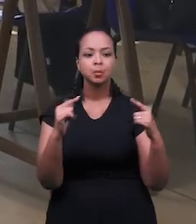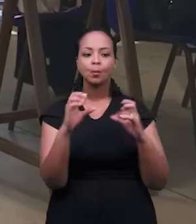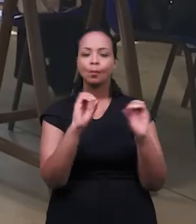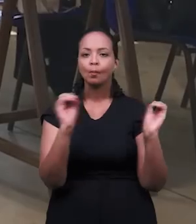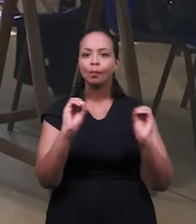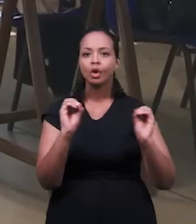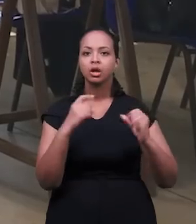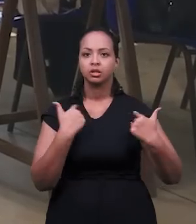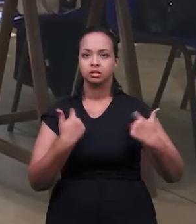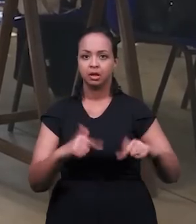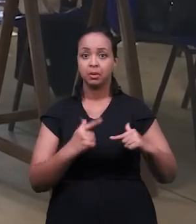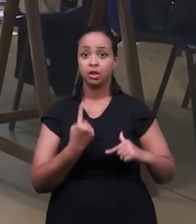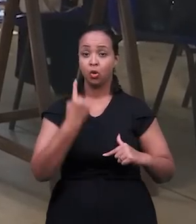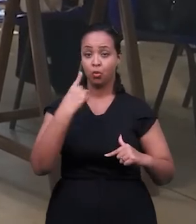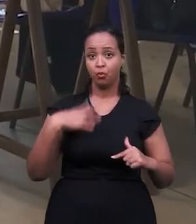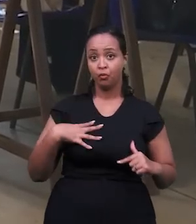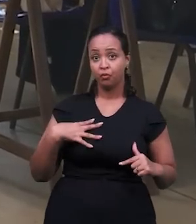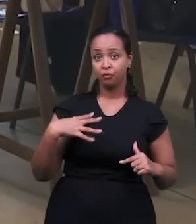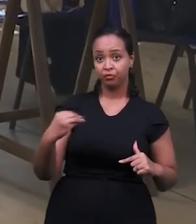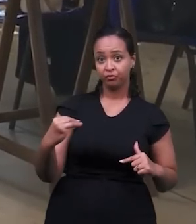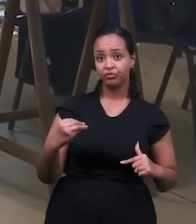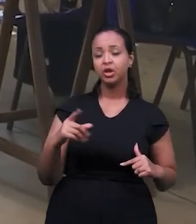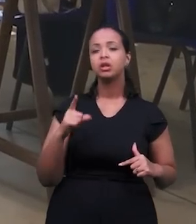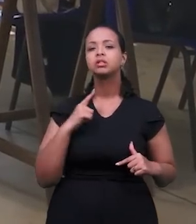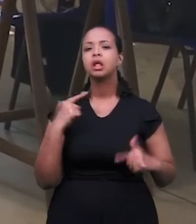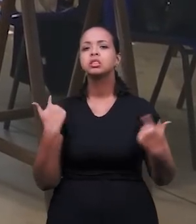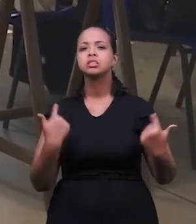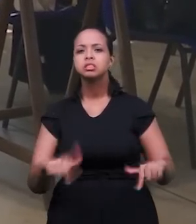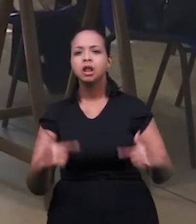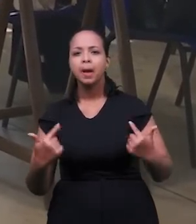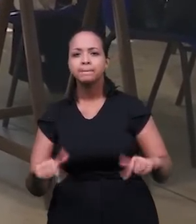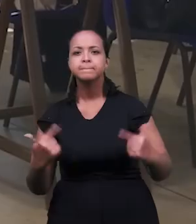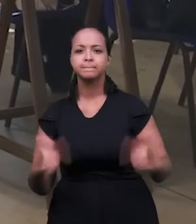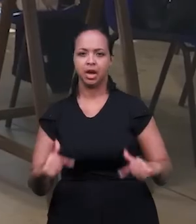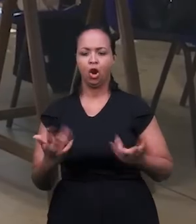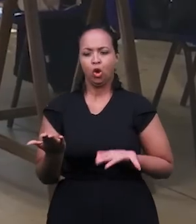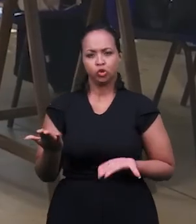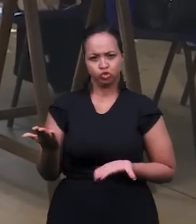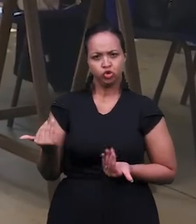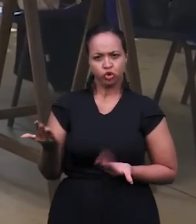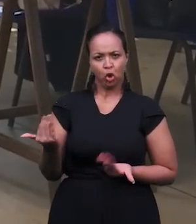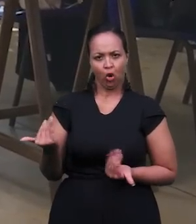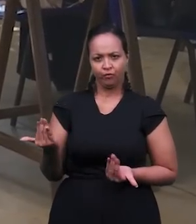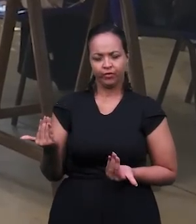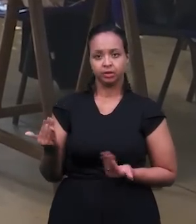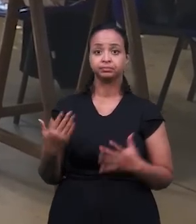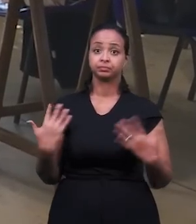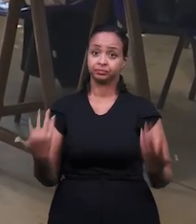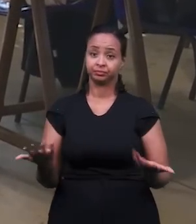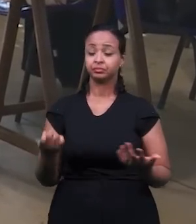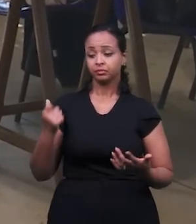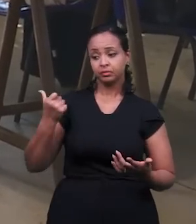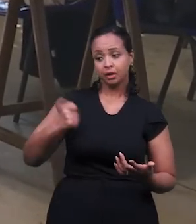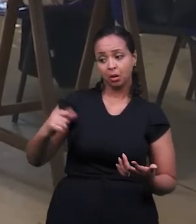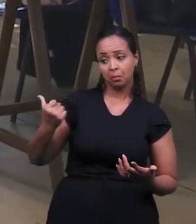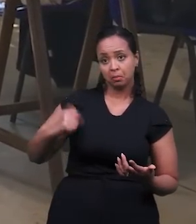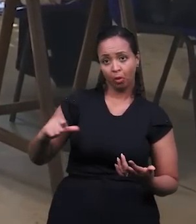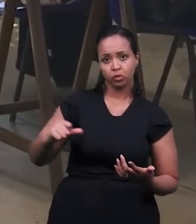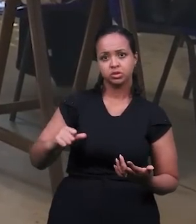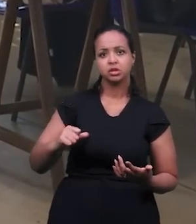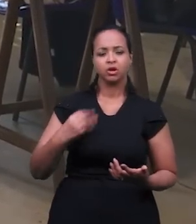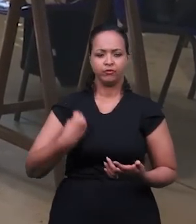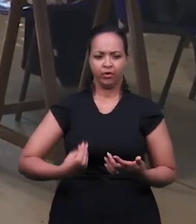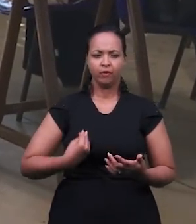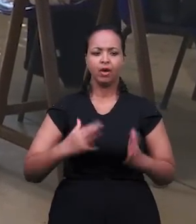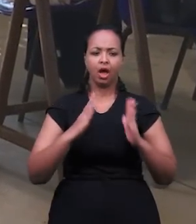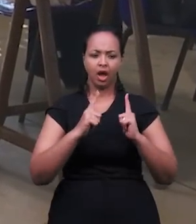trabalha. Para não dizer que ninguém trabalha, ela tem um filho que é menor aprendiz e tem uma bolsa. E a família está vivendo dessa renda e a